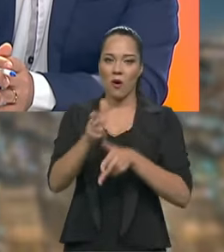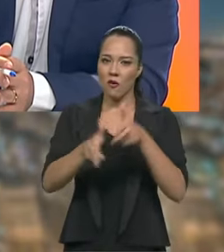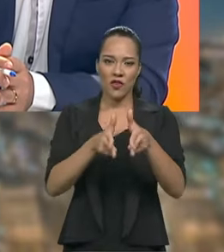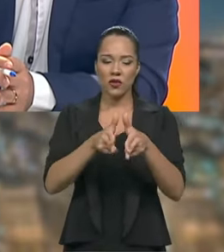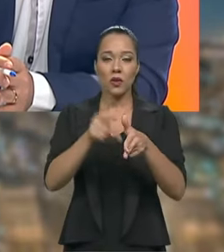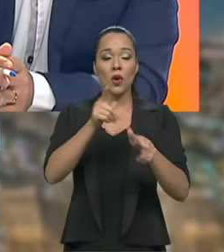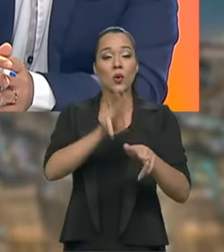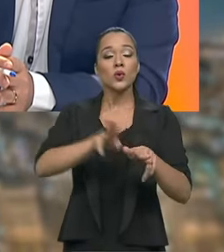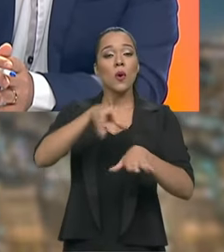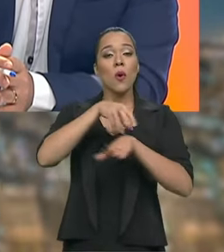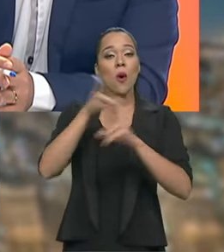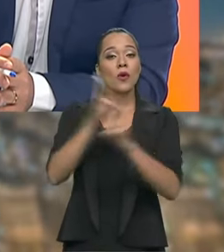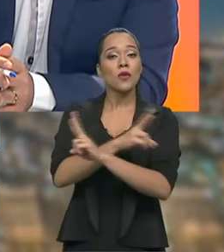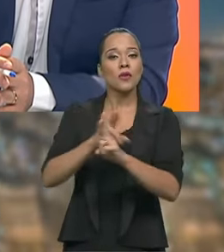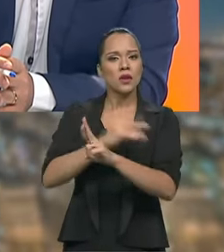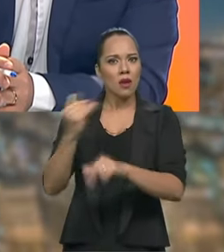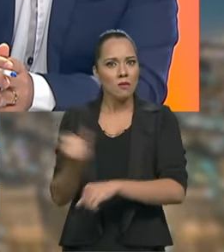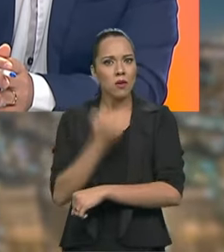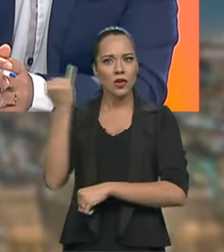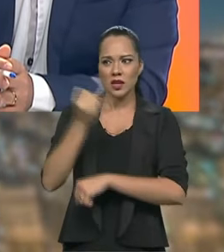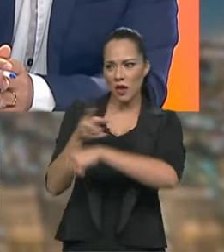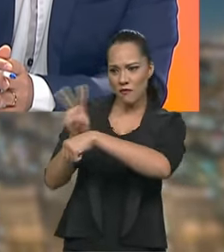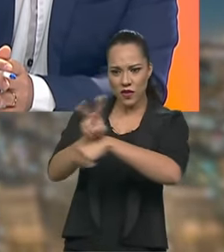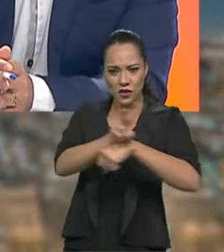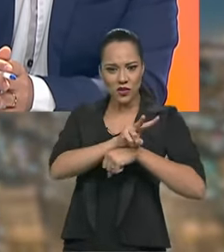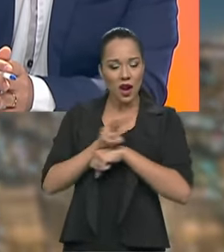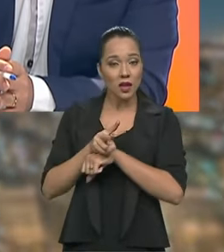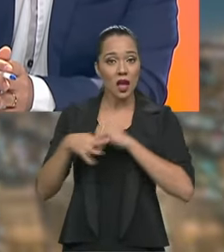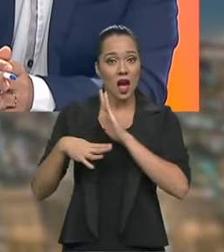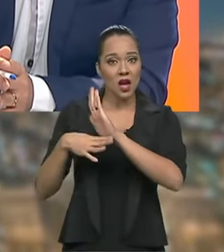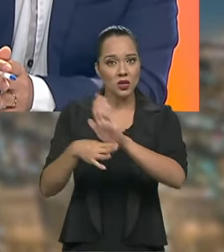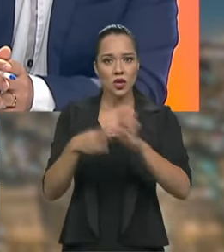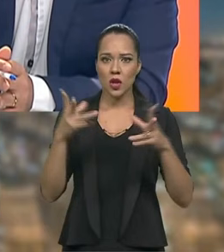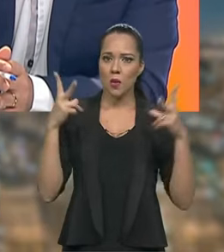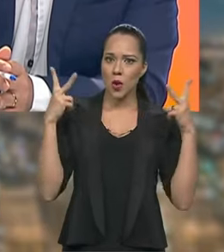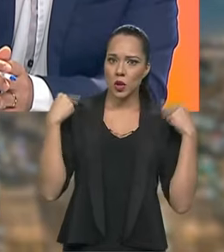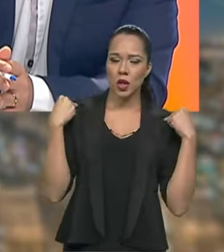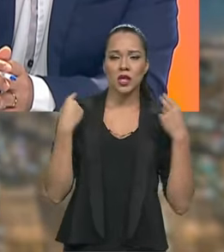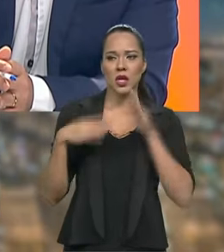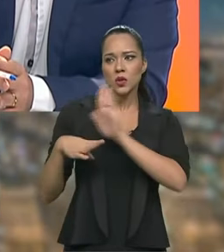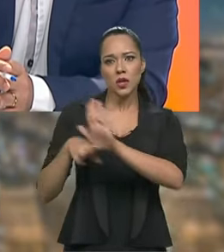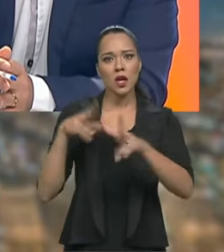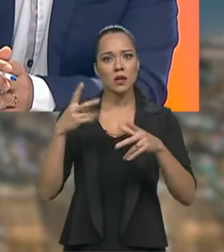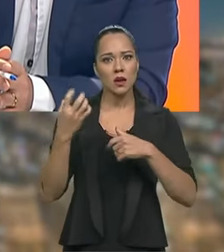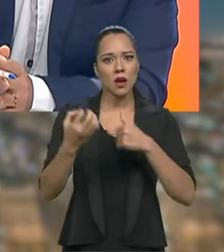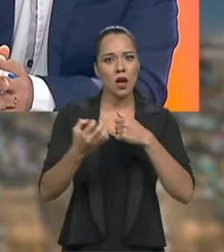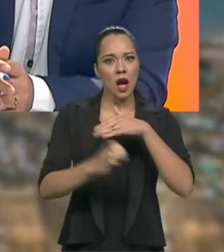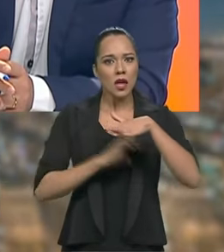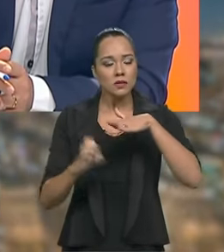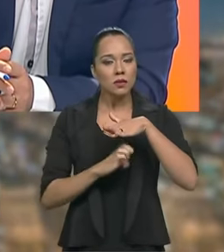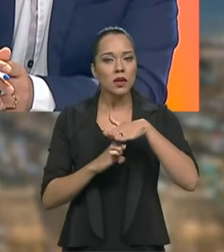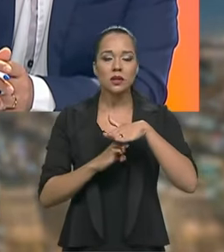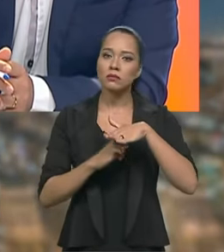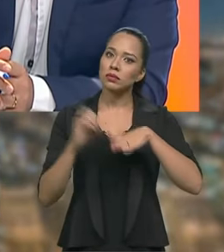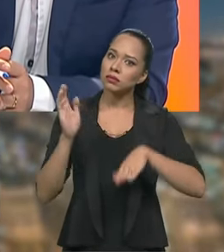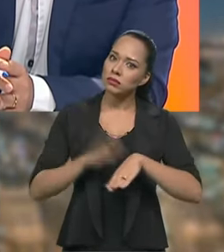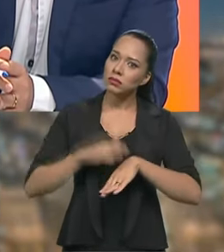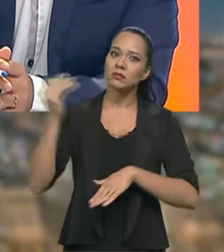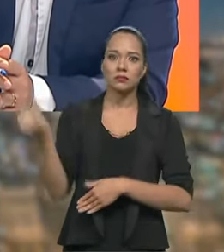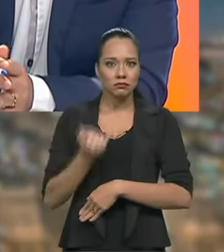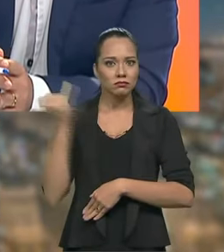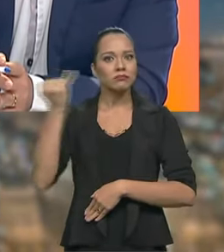importância de você ter a sua carga monitorada, ajudando o motorista, ajudando as empresas, é algo que é muito mais importante